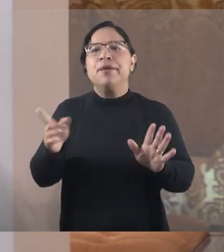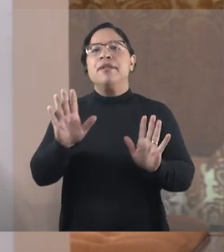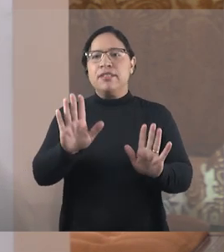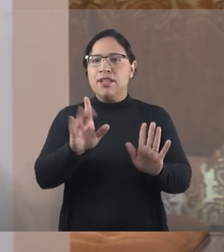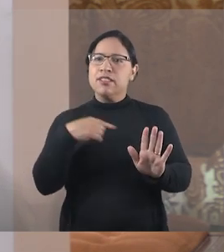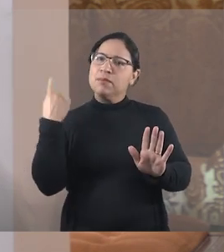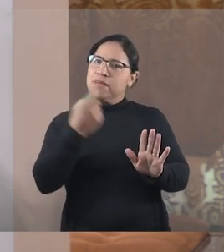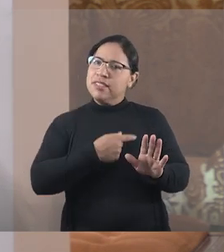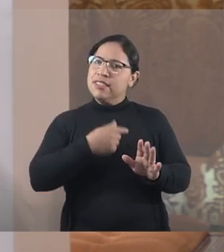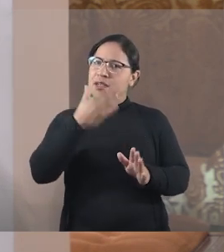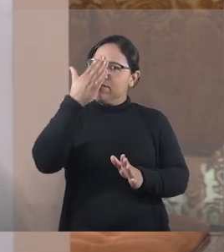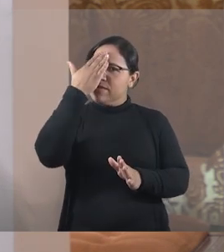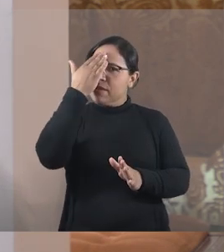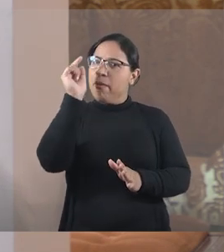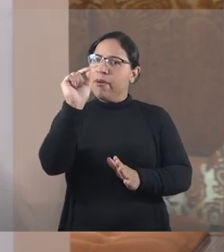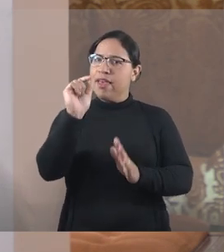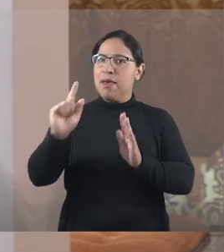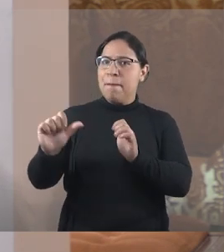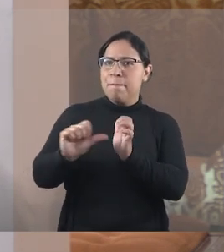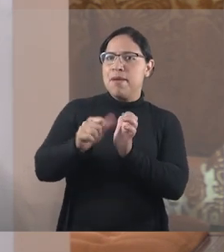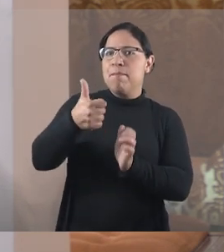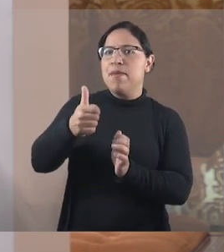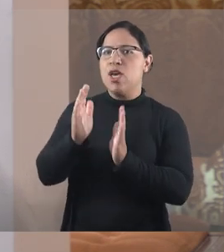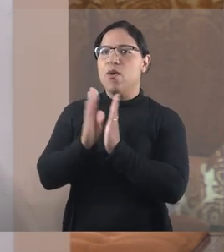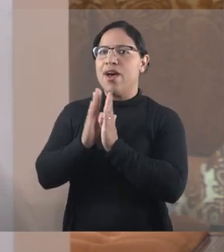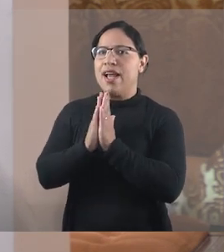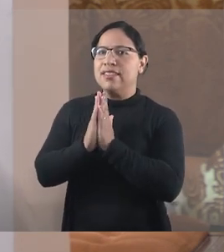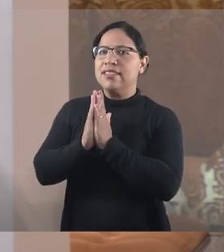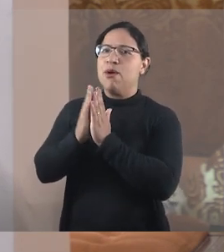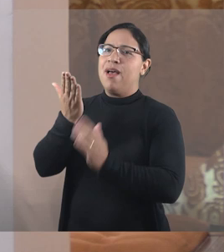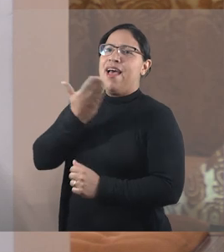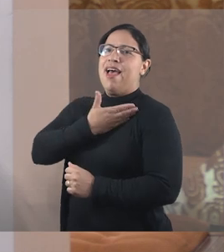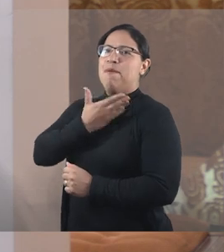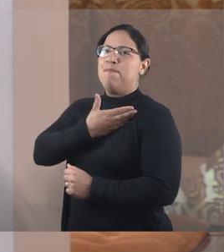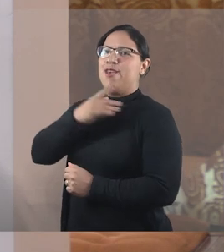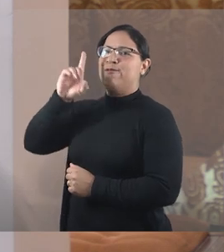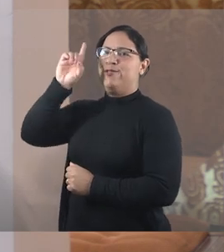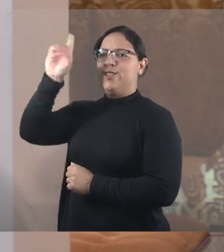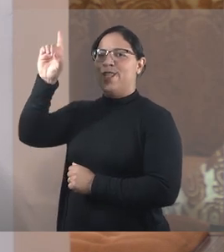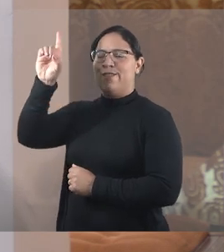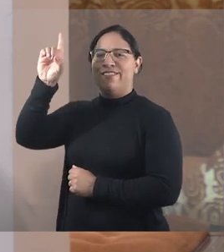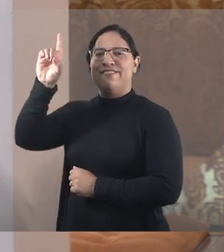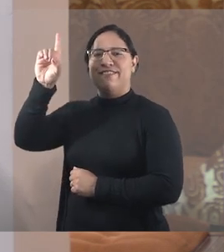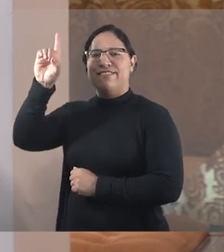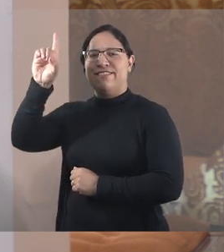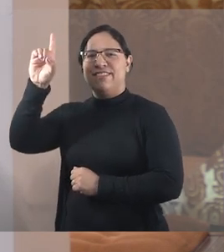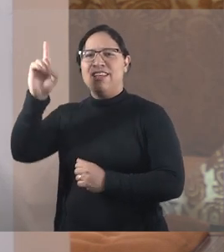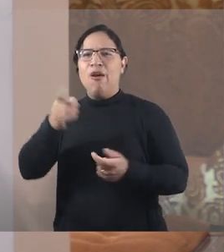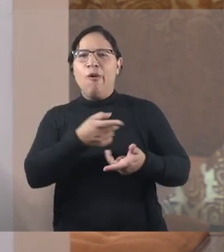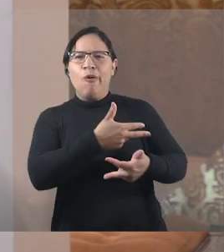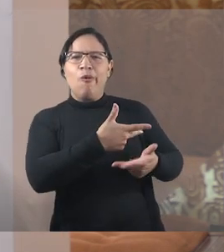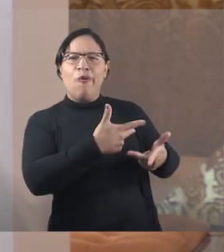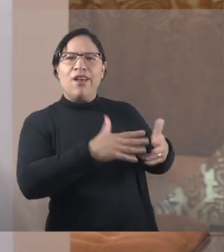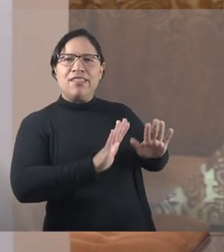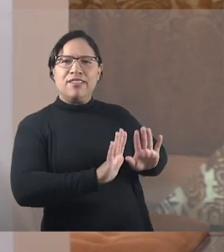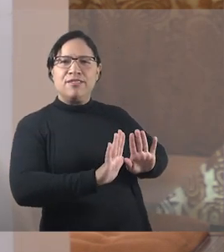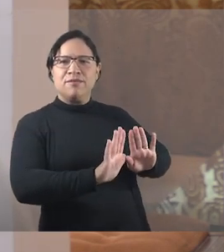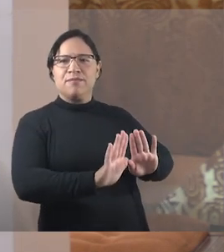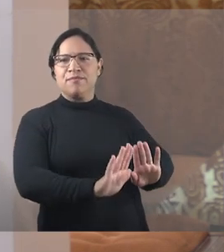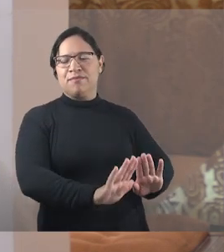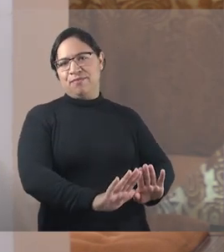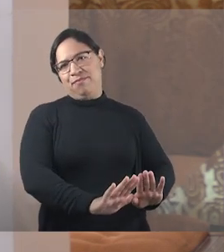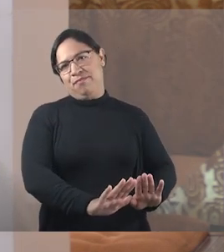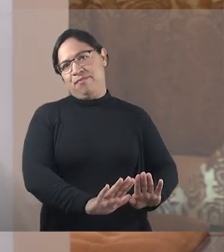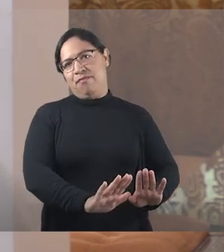oração. Devemos ser amigos do Senhor e, para isso, rejeitar toda amizade com o mundo. A segunda oração,